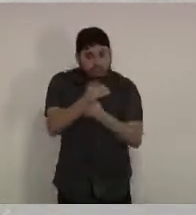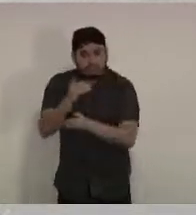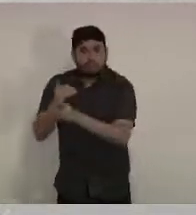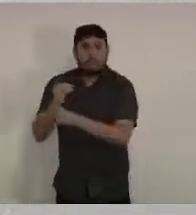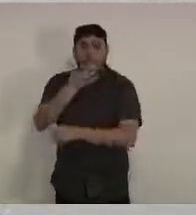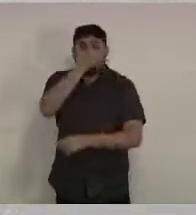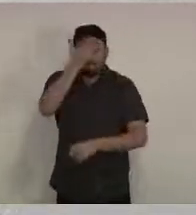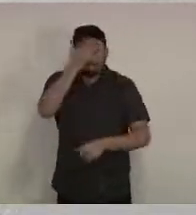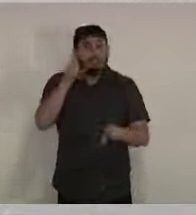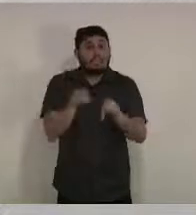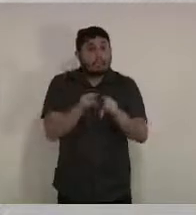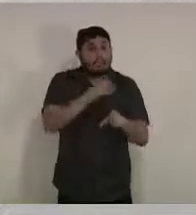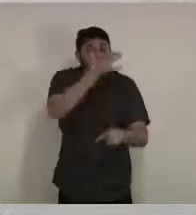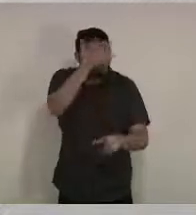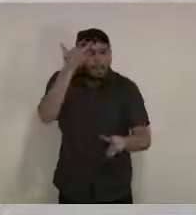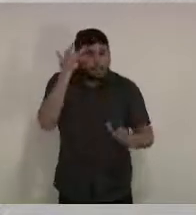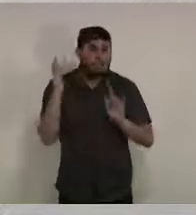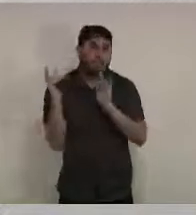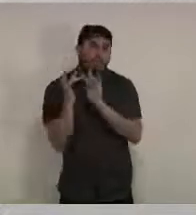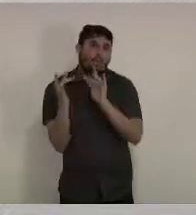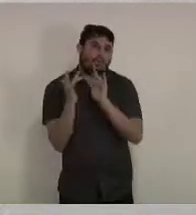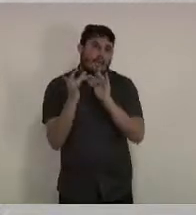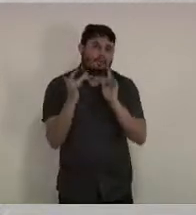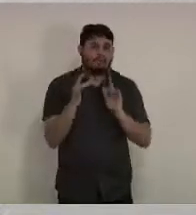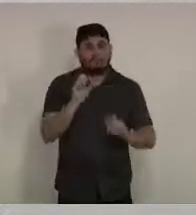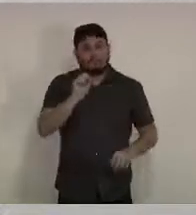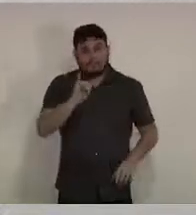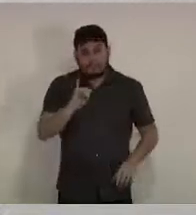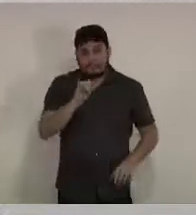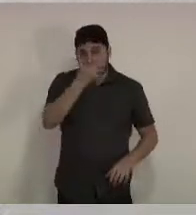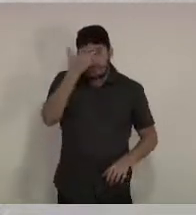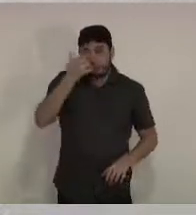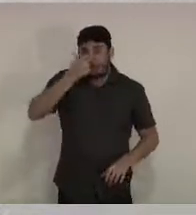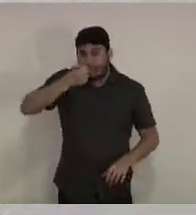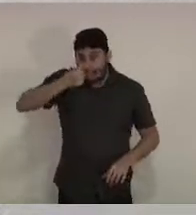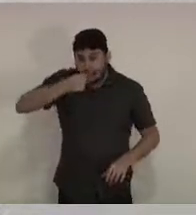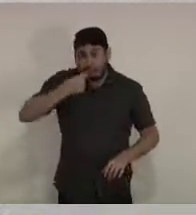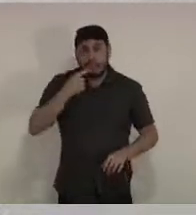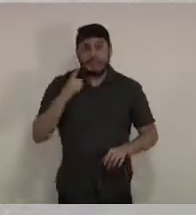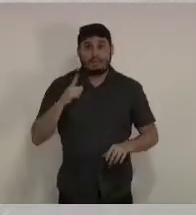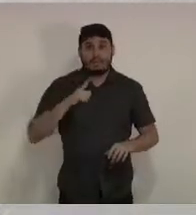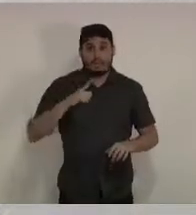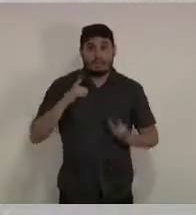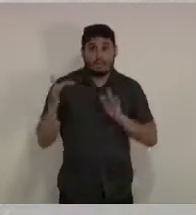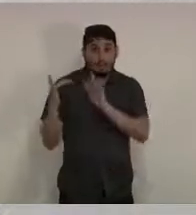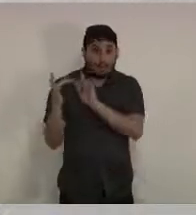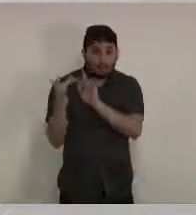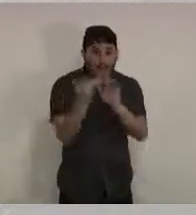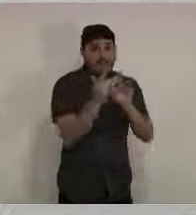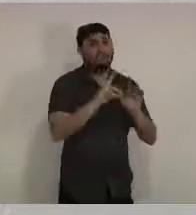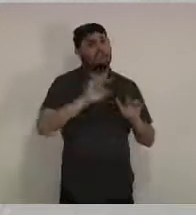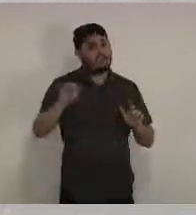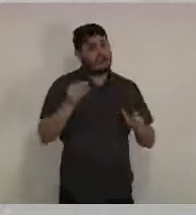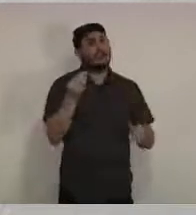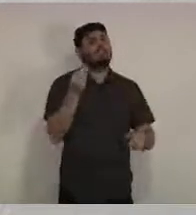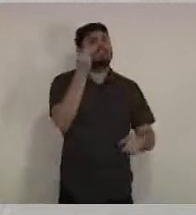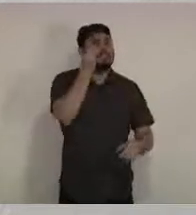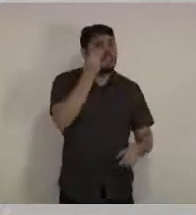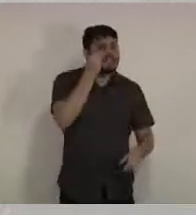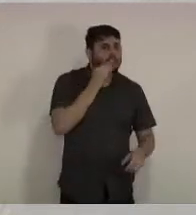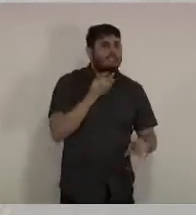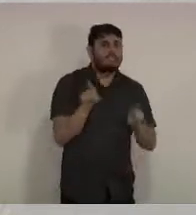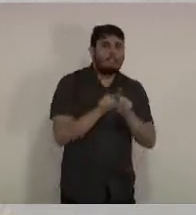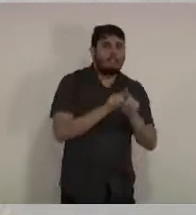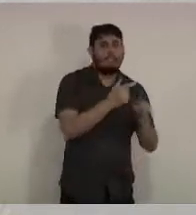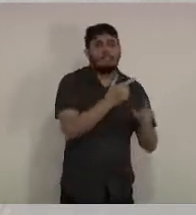dela, né? Então, nós iremos fazer essa maior intensificação de testes aqui em Caruaru e nesses locais como as feiras livres e as barreiras